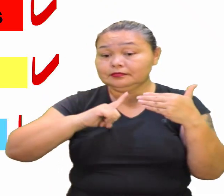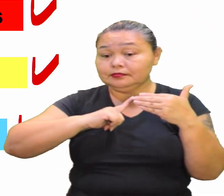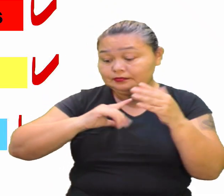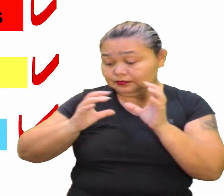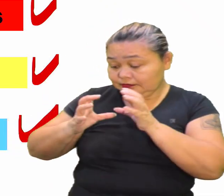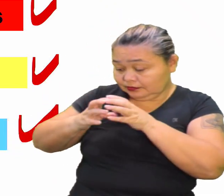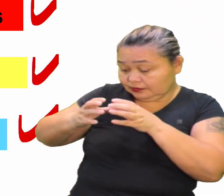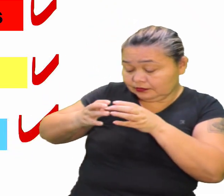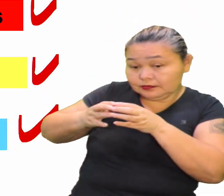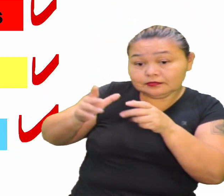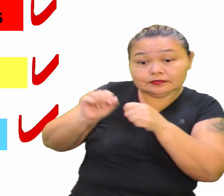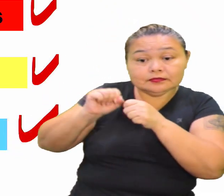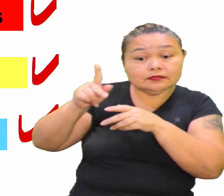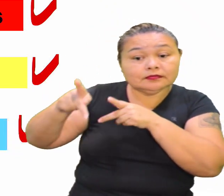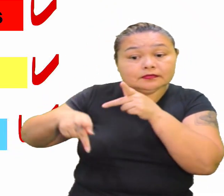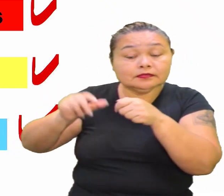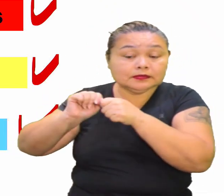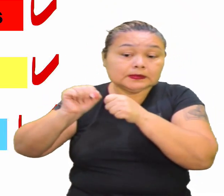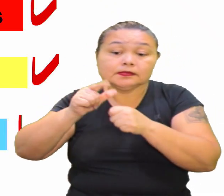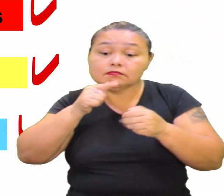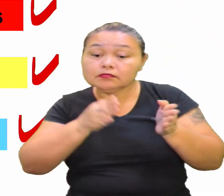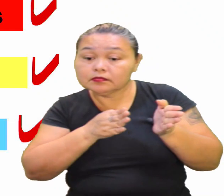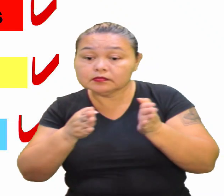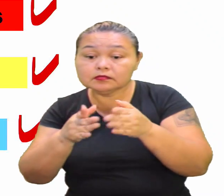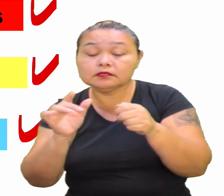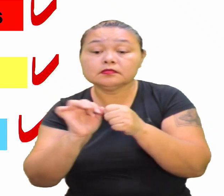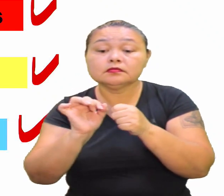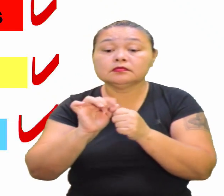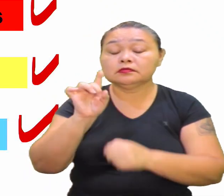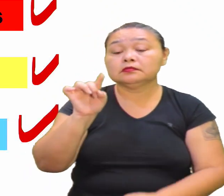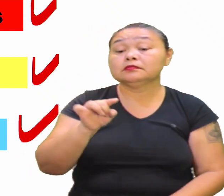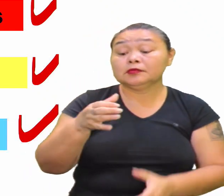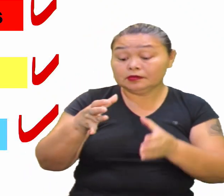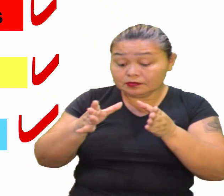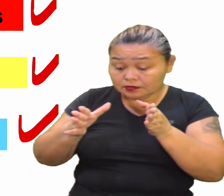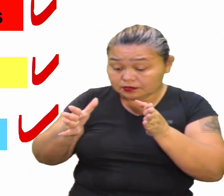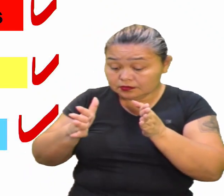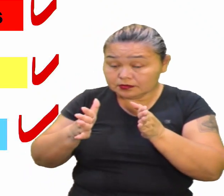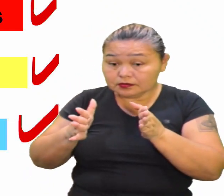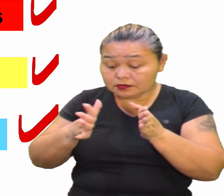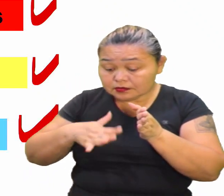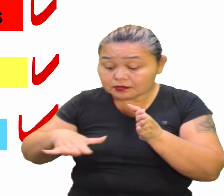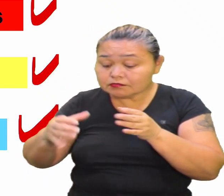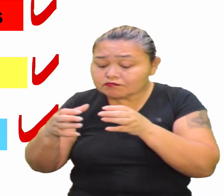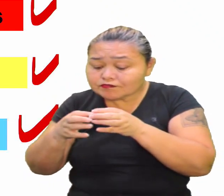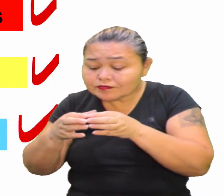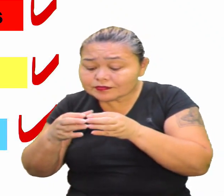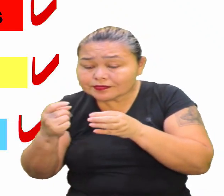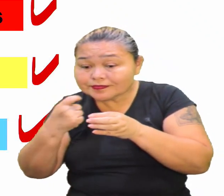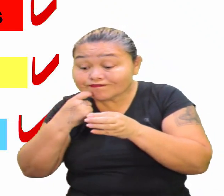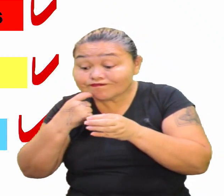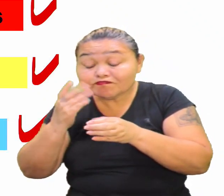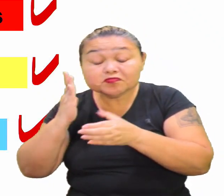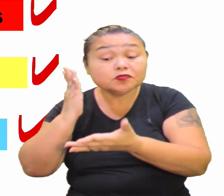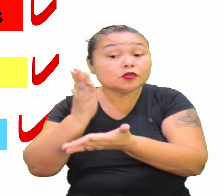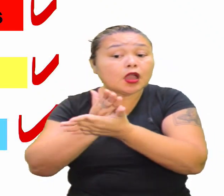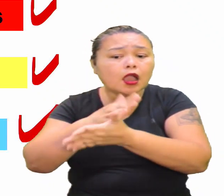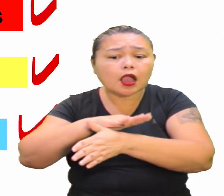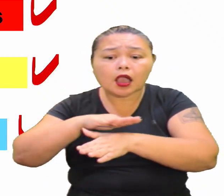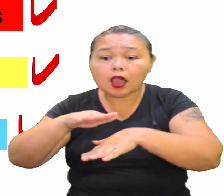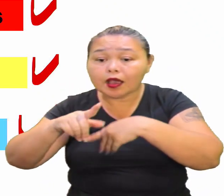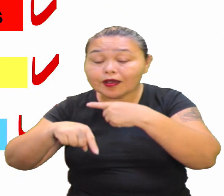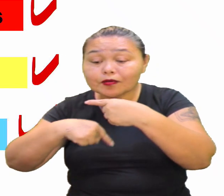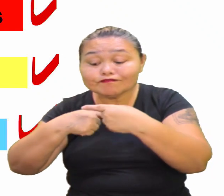Quando a está falando ali Da poluição dos recursos hídricos Né, professora Laísa? Muitas espécies desapareceram da